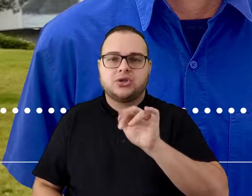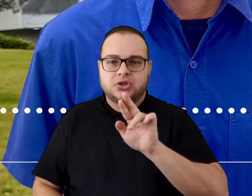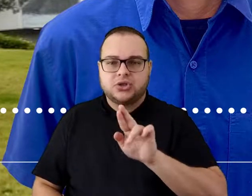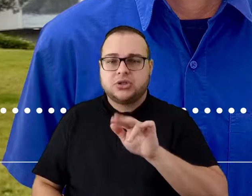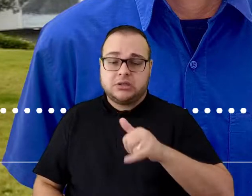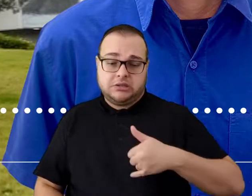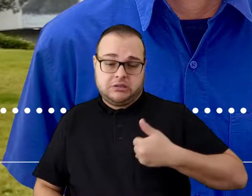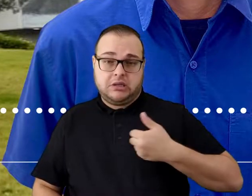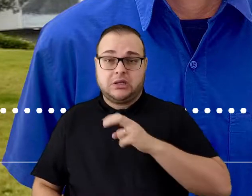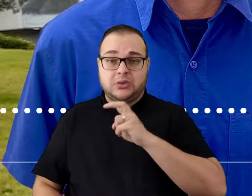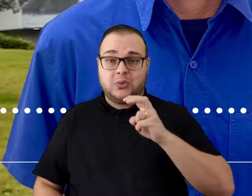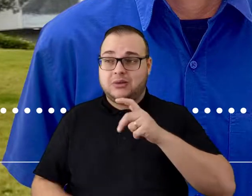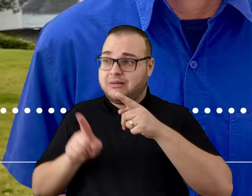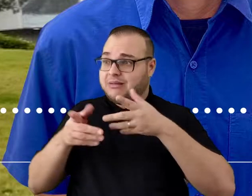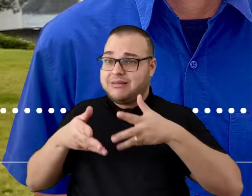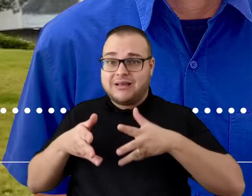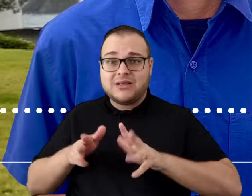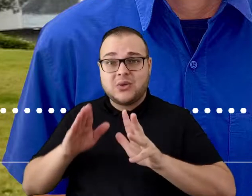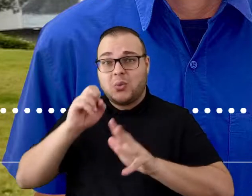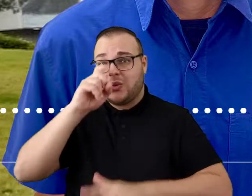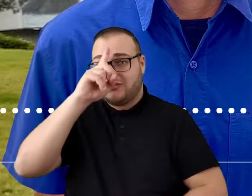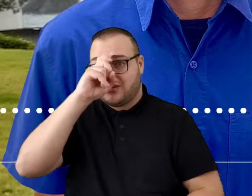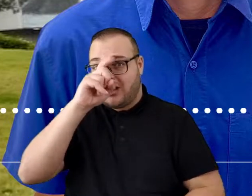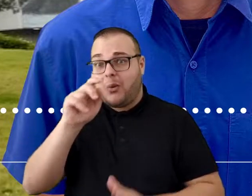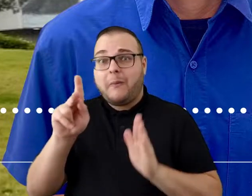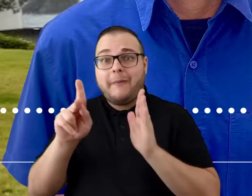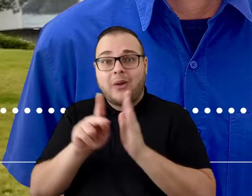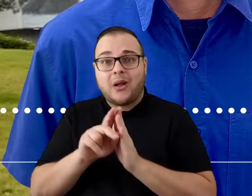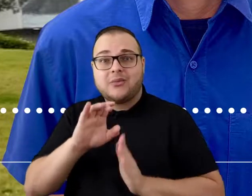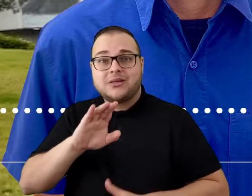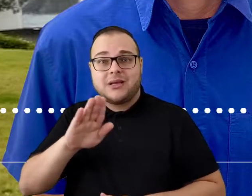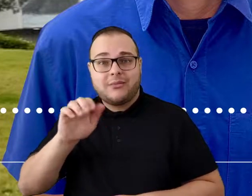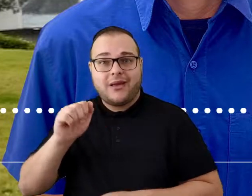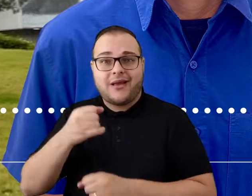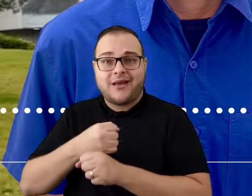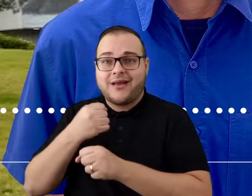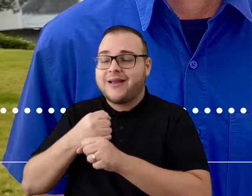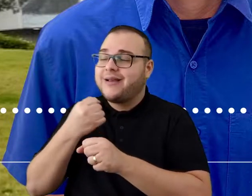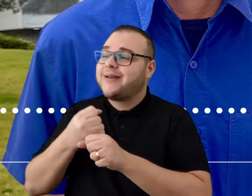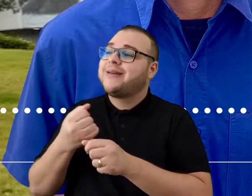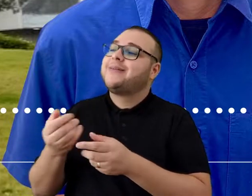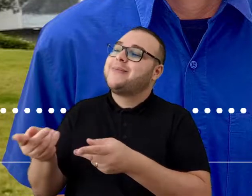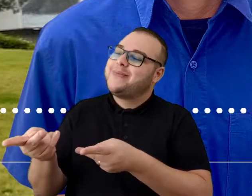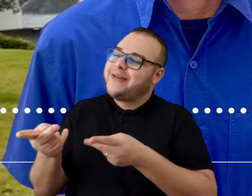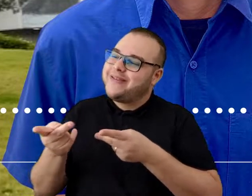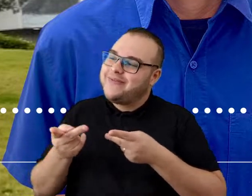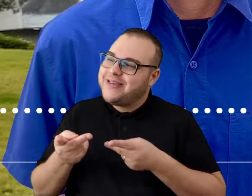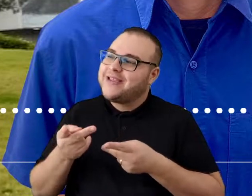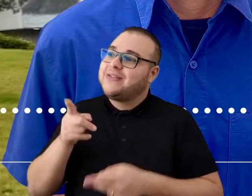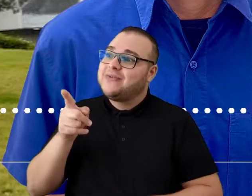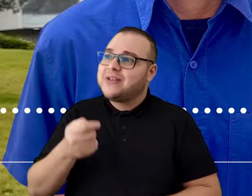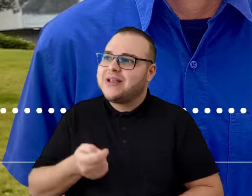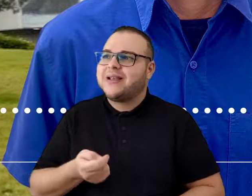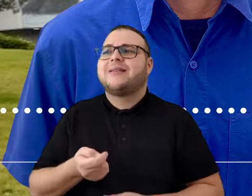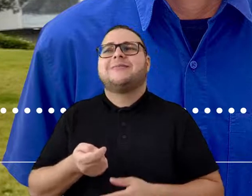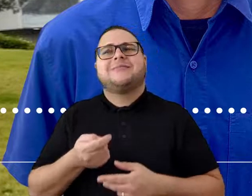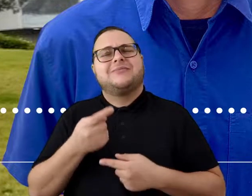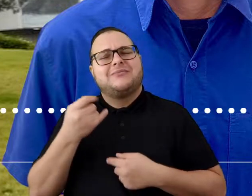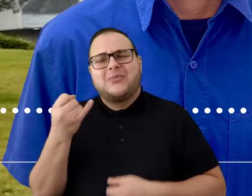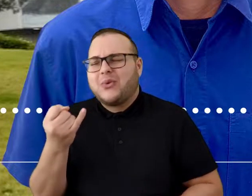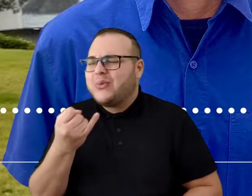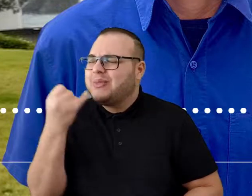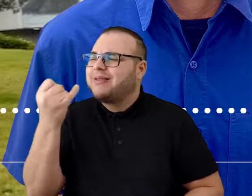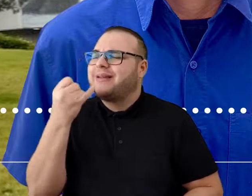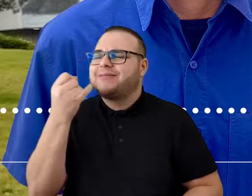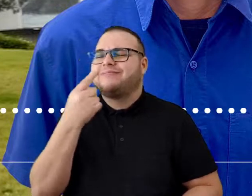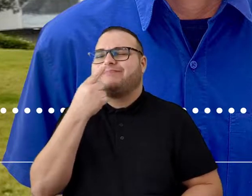inclusive, nasceu no hospital construído pela CBA. Jati, seja bem-vindo ao Conecta CBA. Você é quase que um ativo